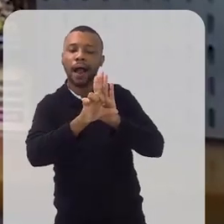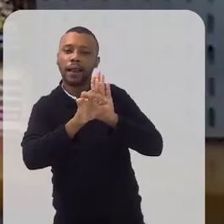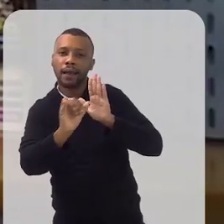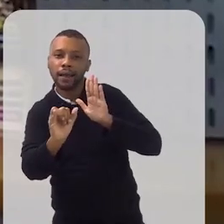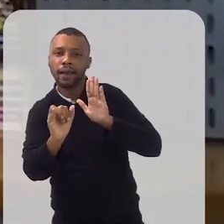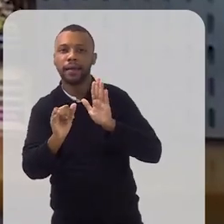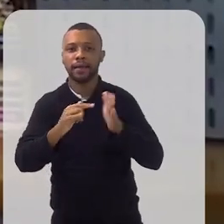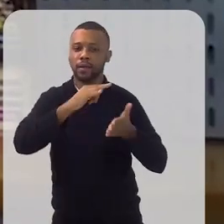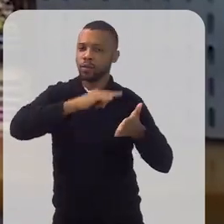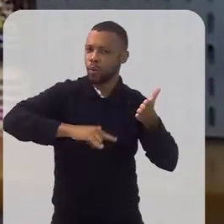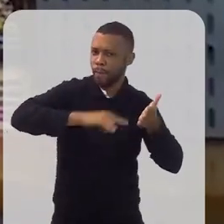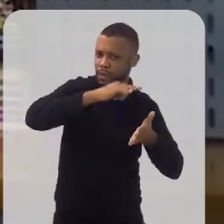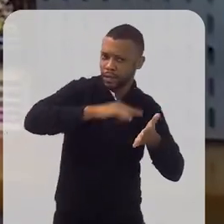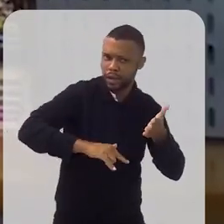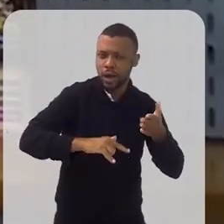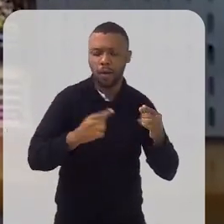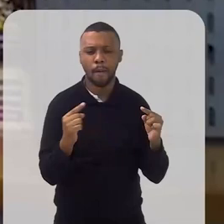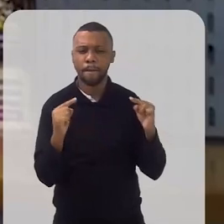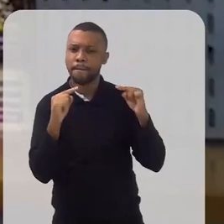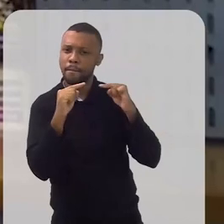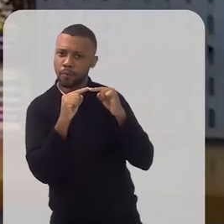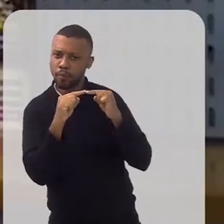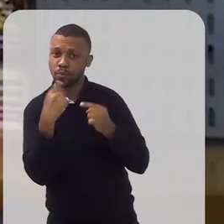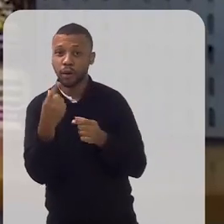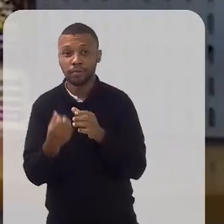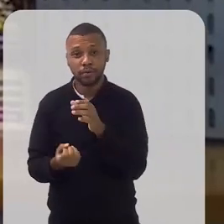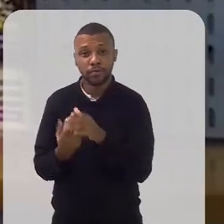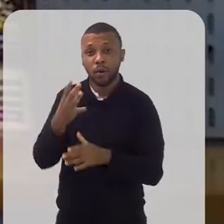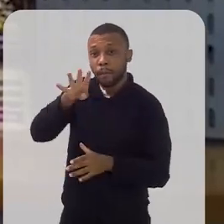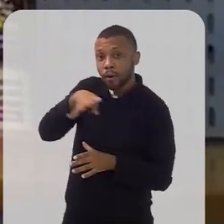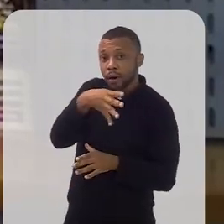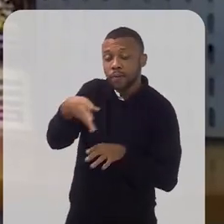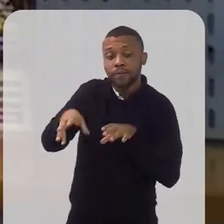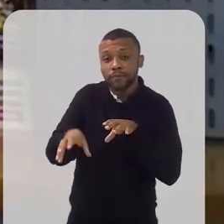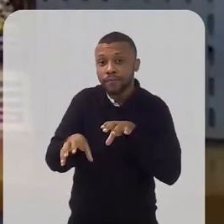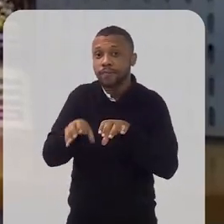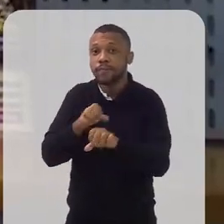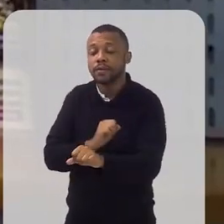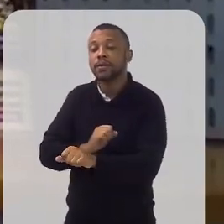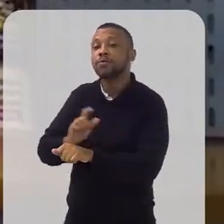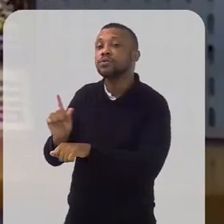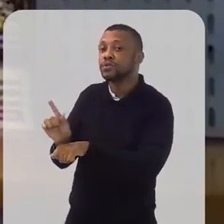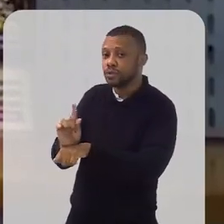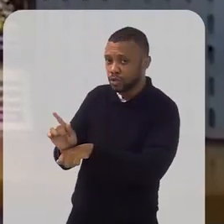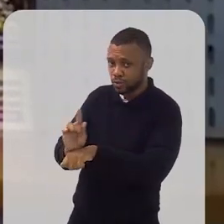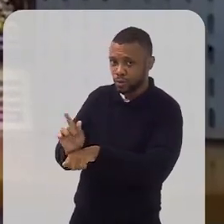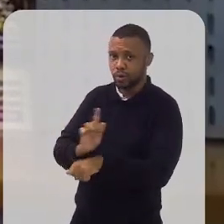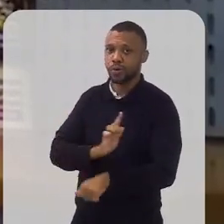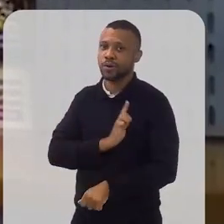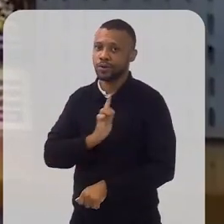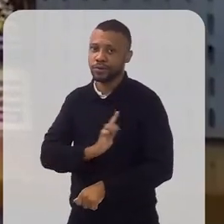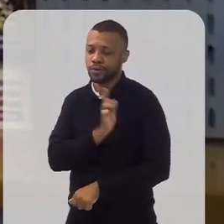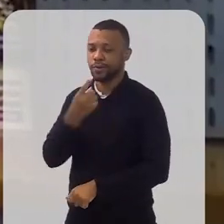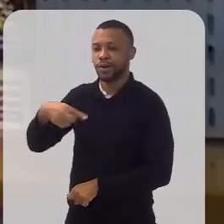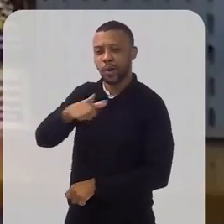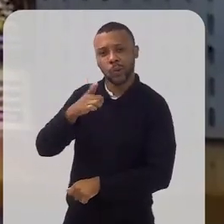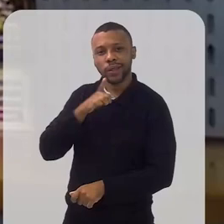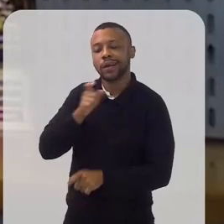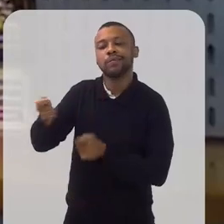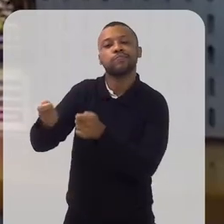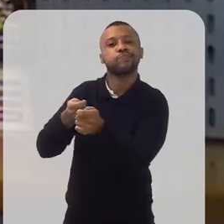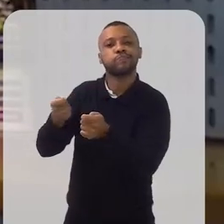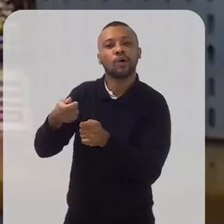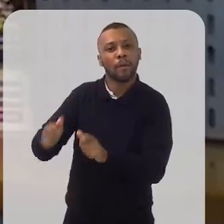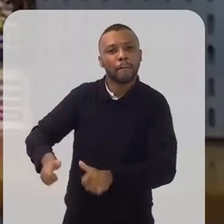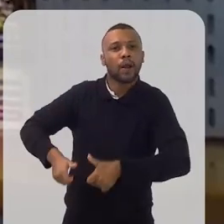à legalidade, com relação à documentação. Então, fizemos um programa de formação de gestores em lideranças locais, para que eles